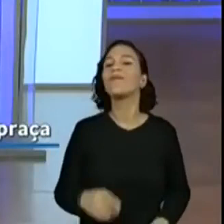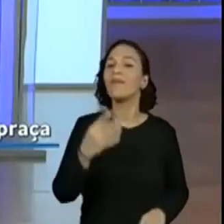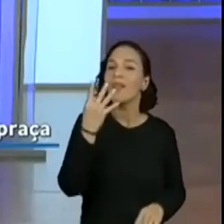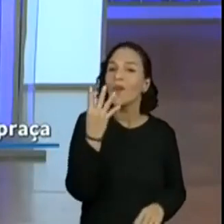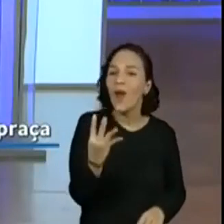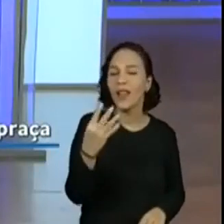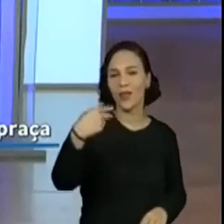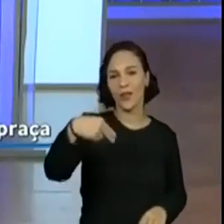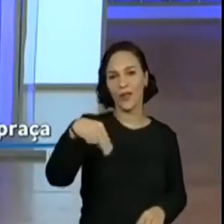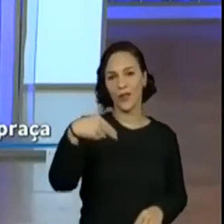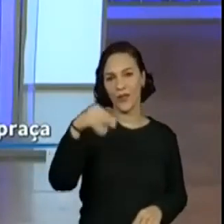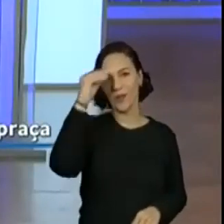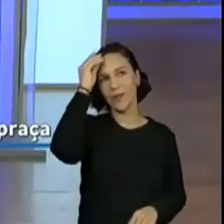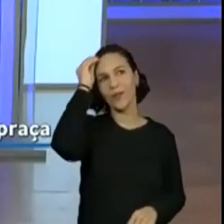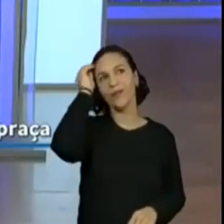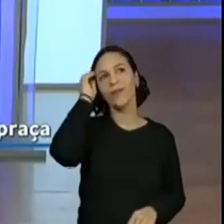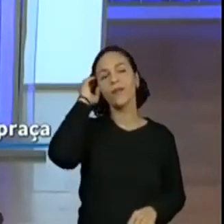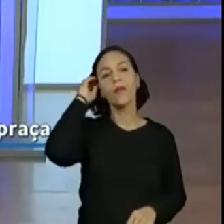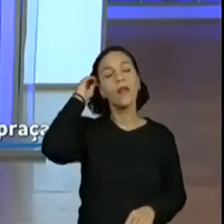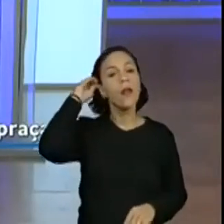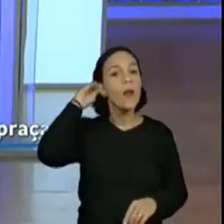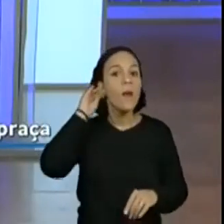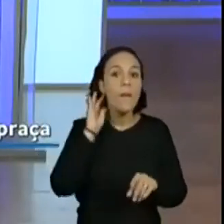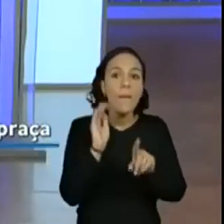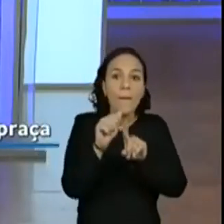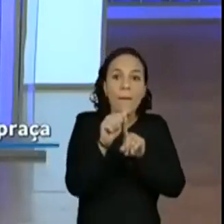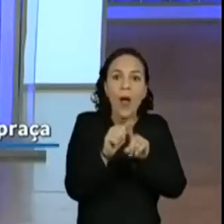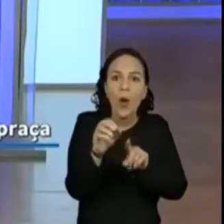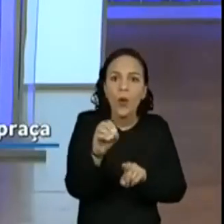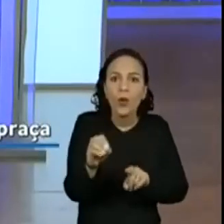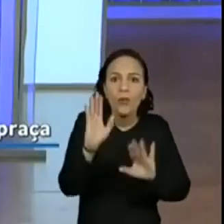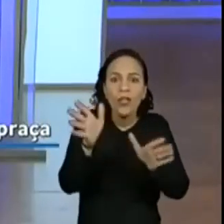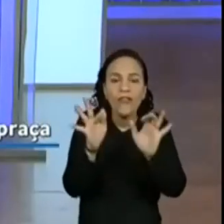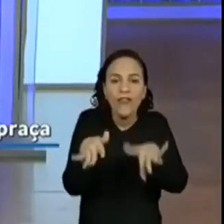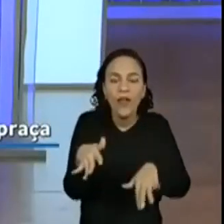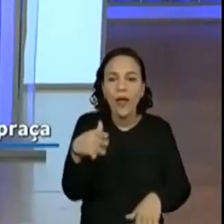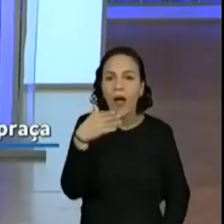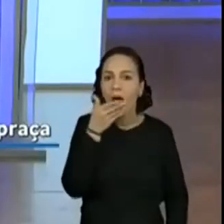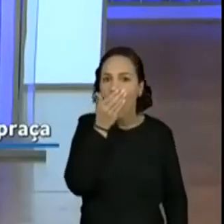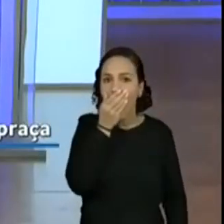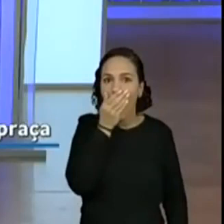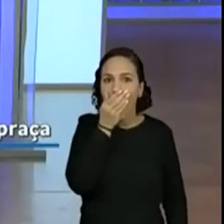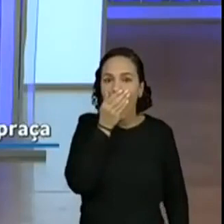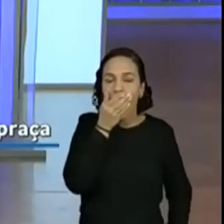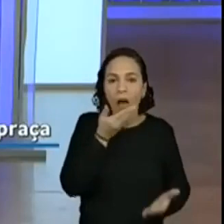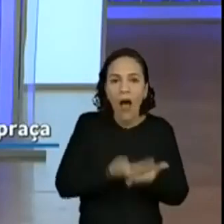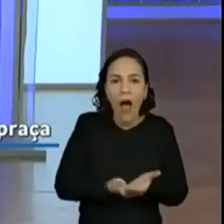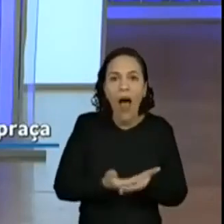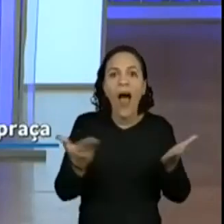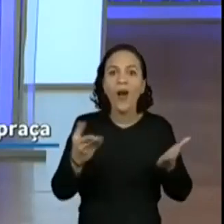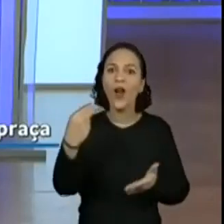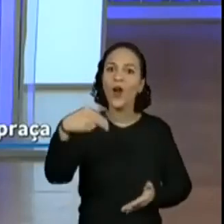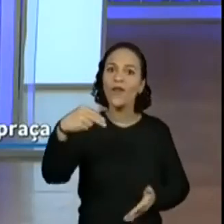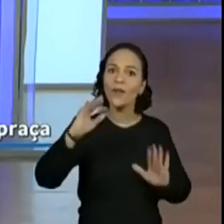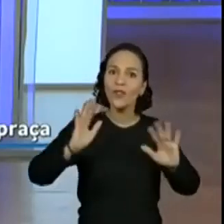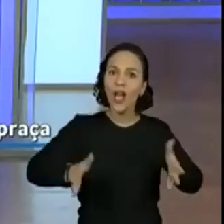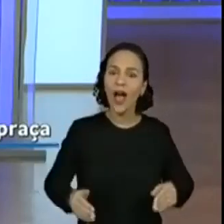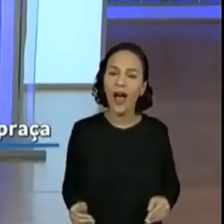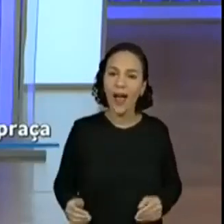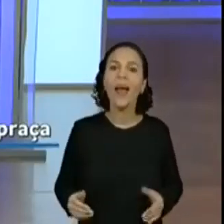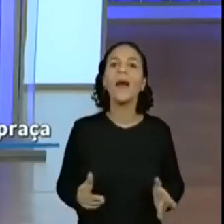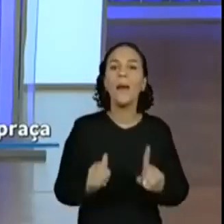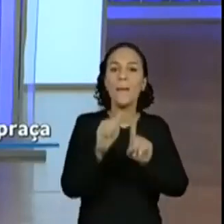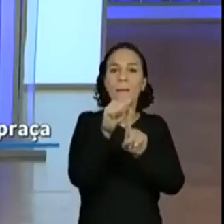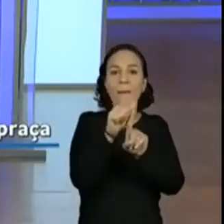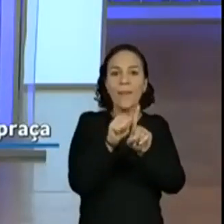novembro. Lembrando que o mês de outubro... Já acabou. Acabou. Estamos no mês de novembro. Mês 11, não é?